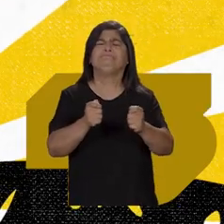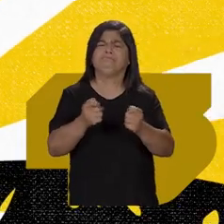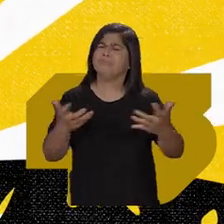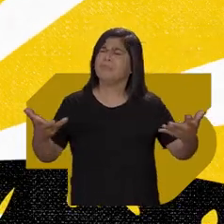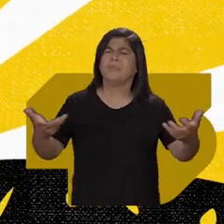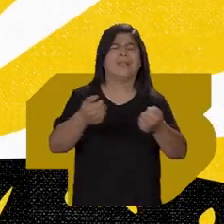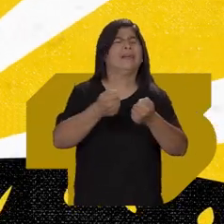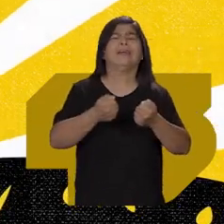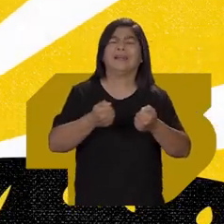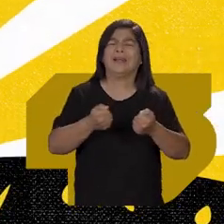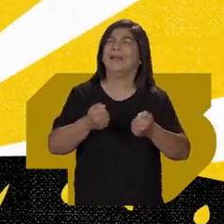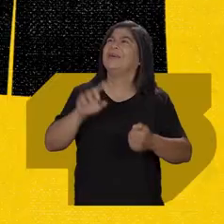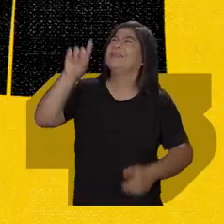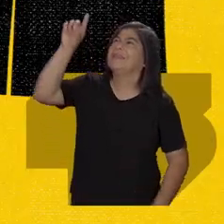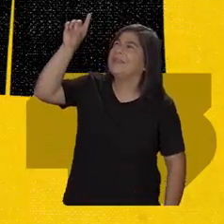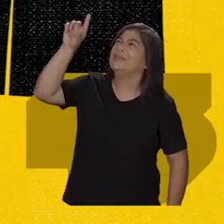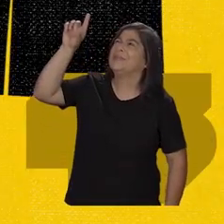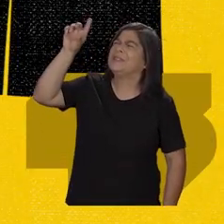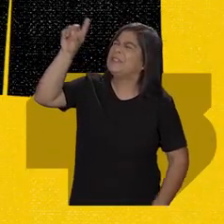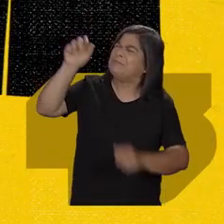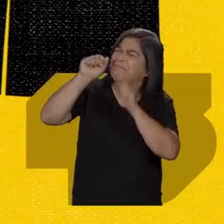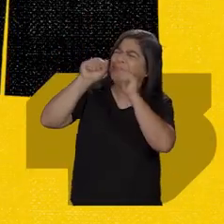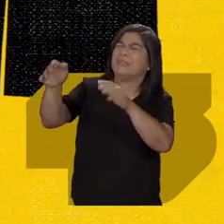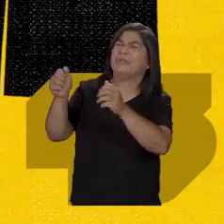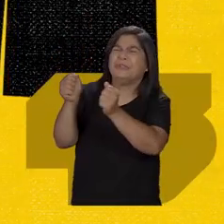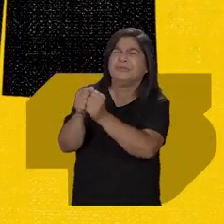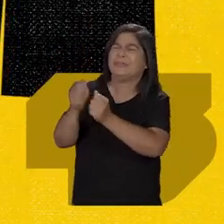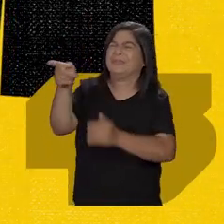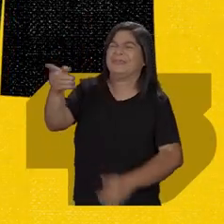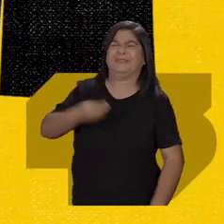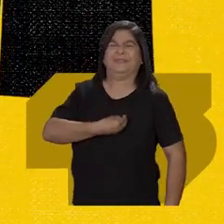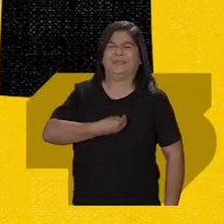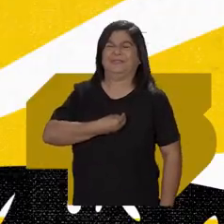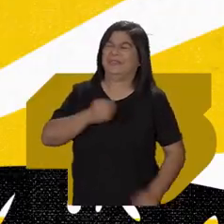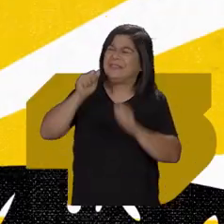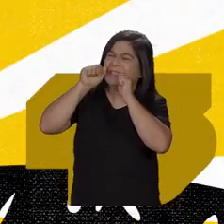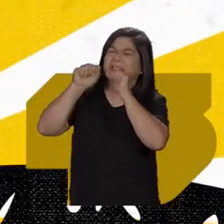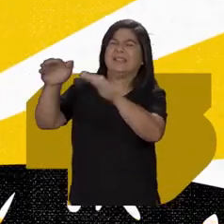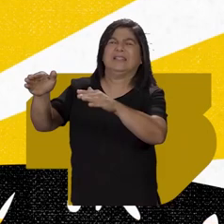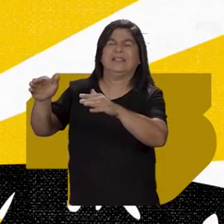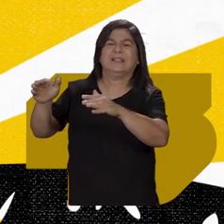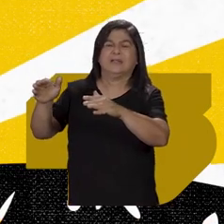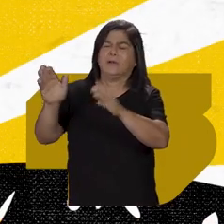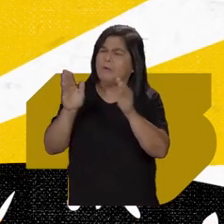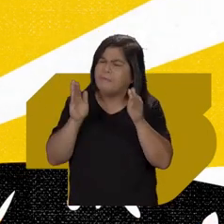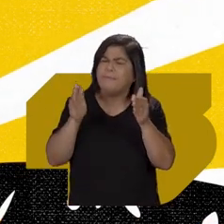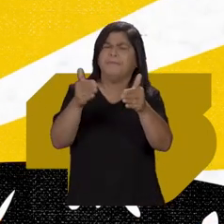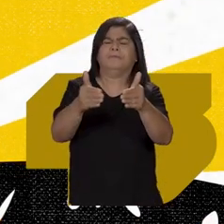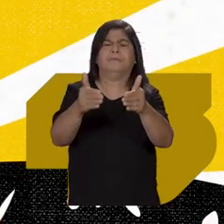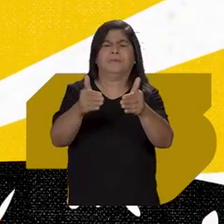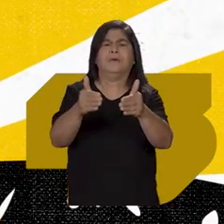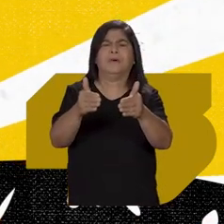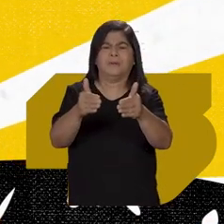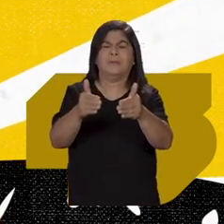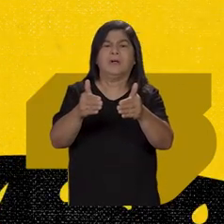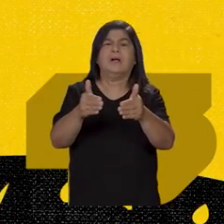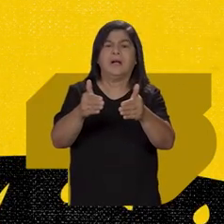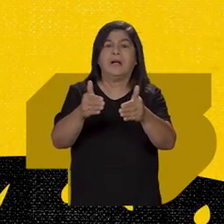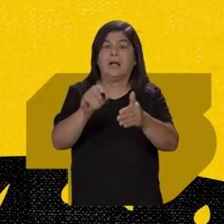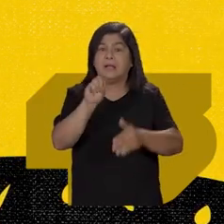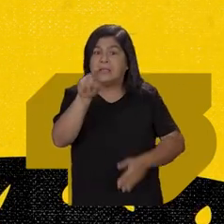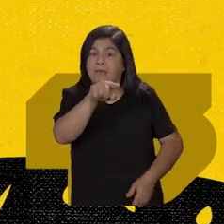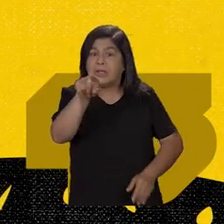emocional, assim, que eu digo, meu Deus, que o Senhor seja presente na vida dele, não perder o foco. Quem aí não